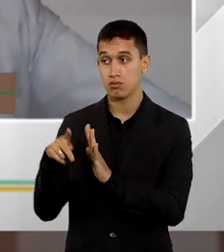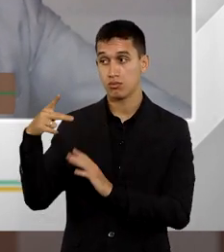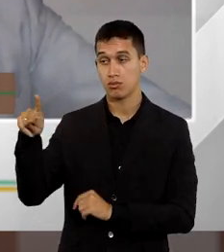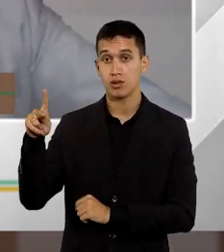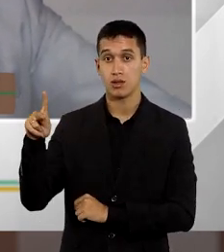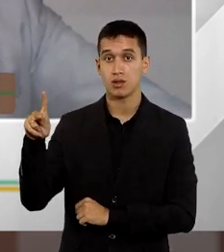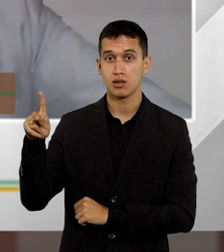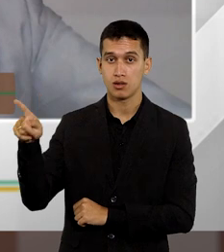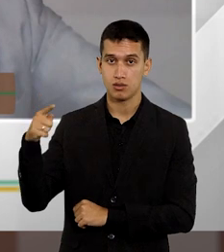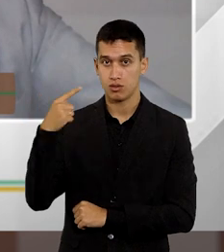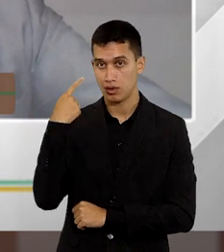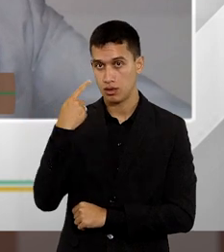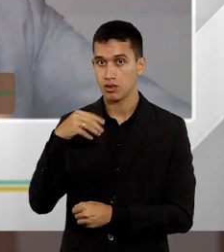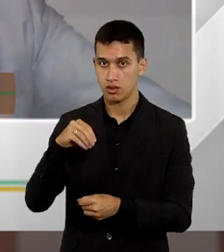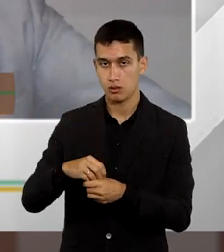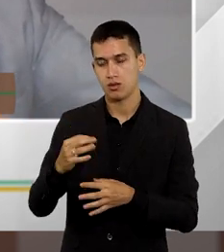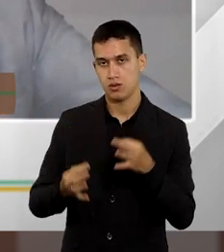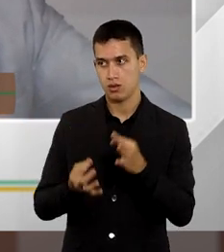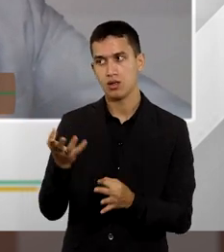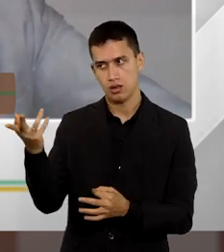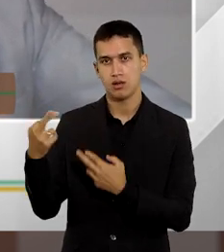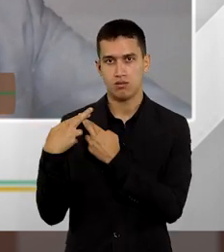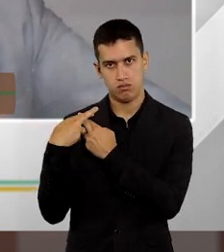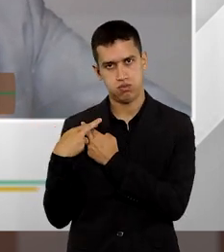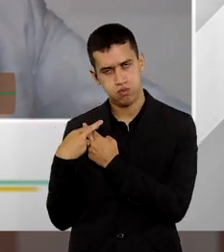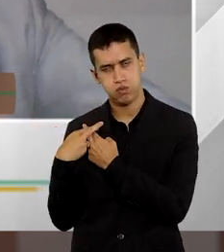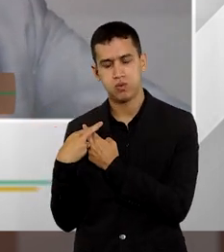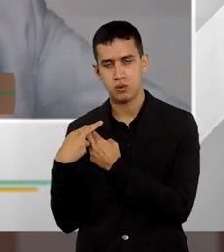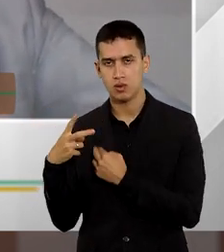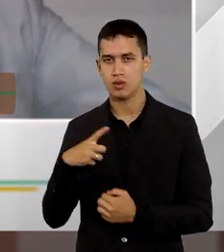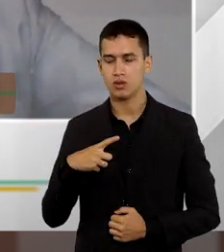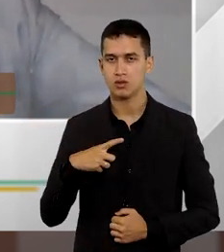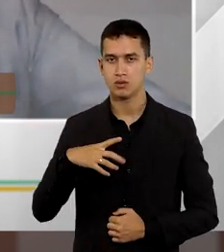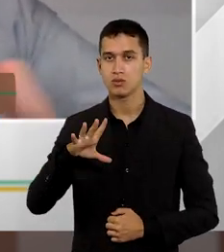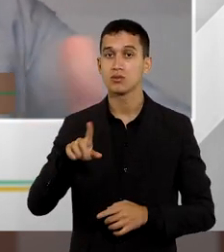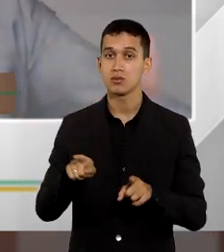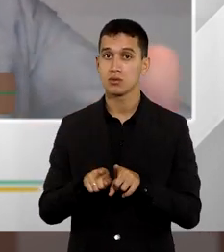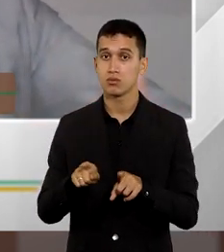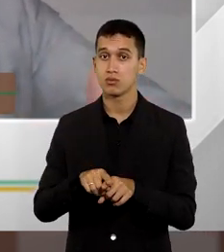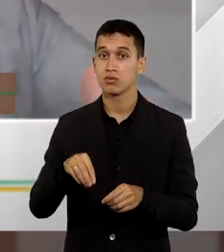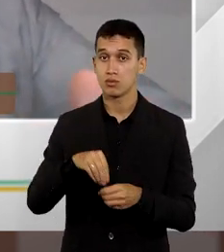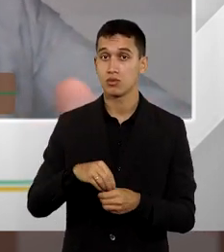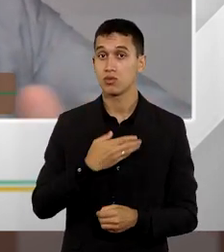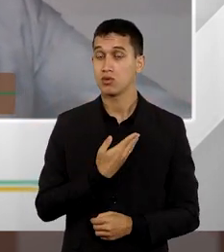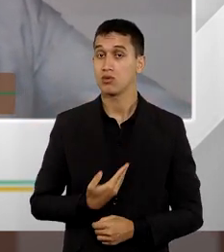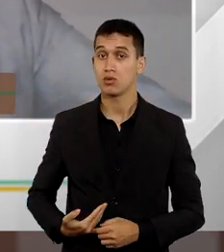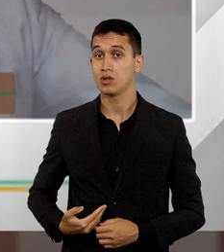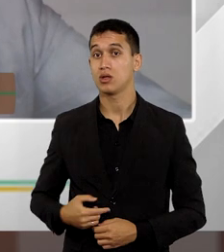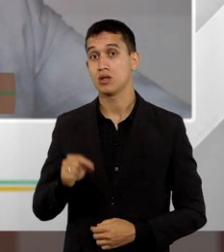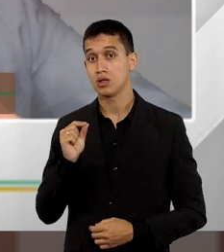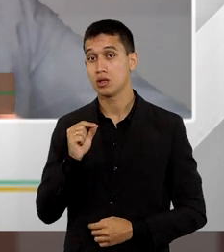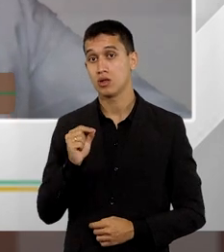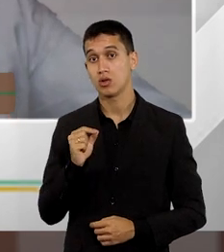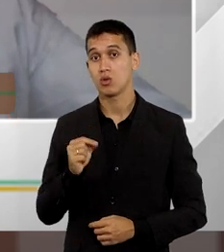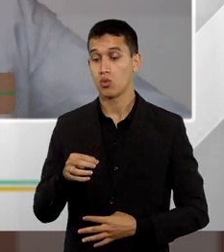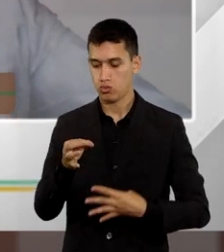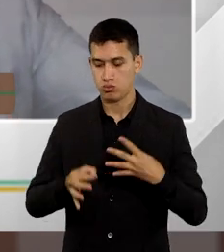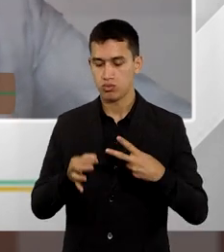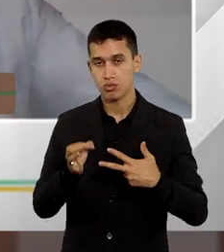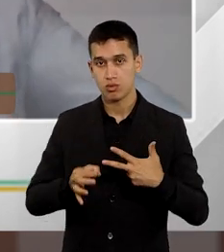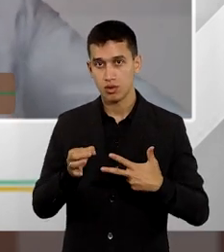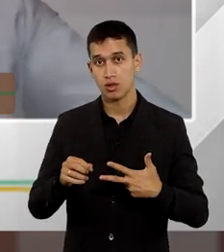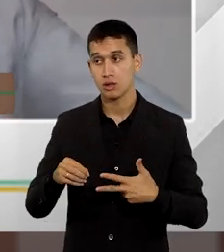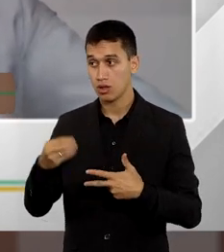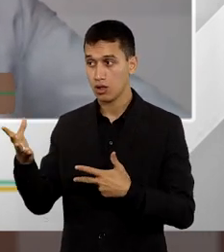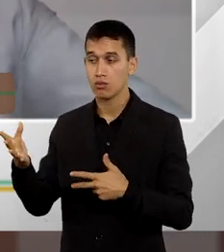advogado pela administração da justiça, mas também pelo mundo público que o arcabouço legislativo dá, não apenas à